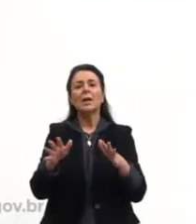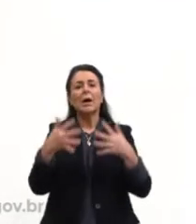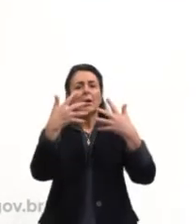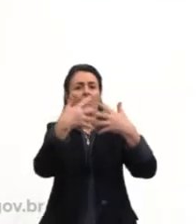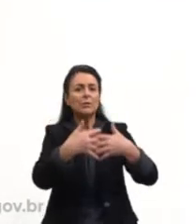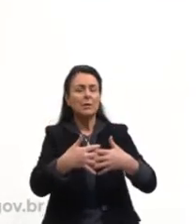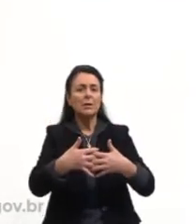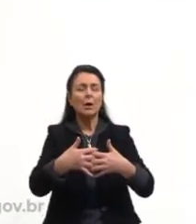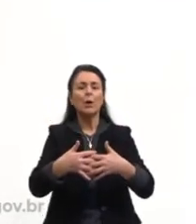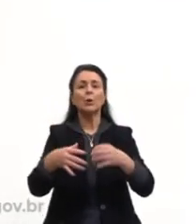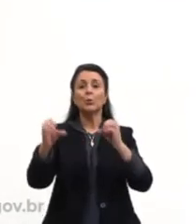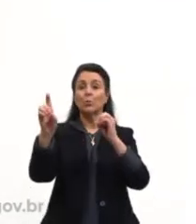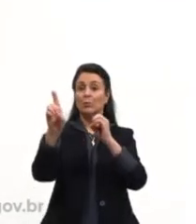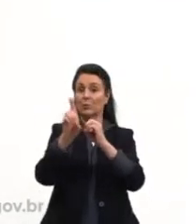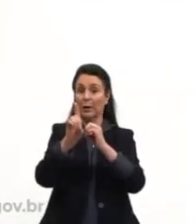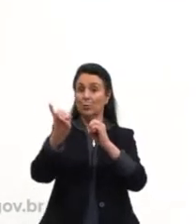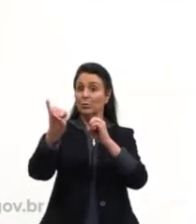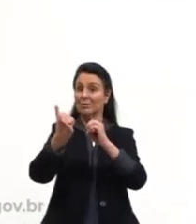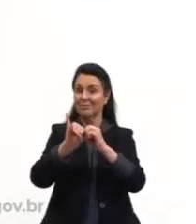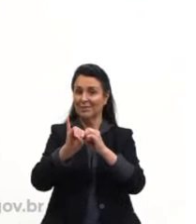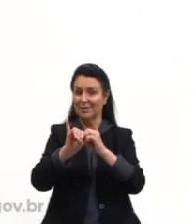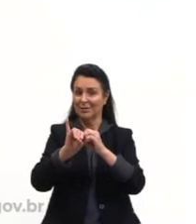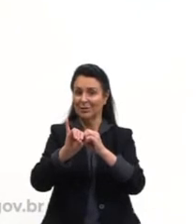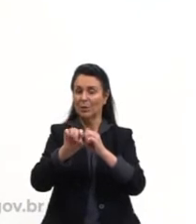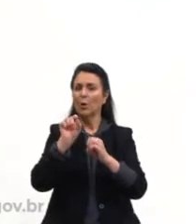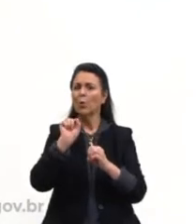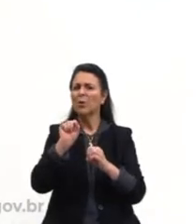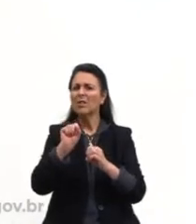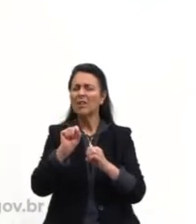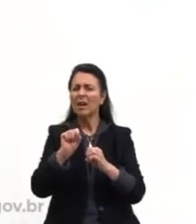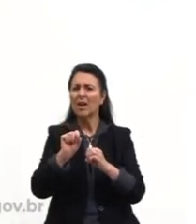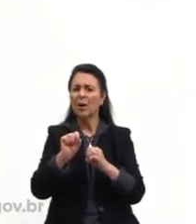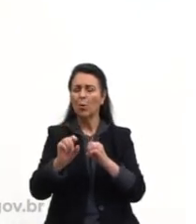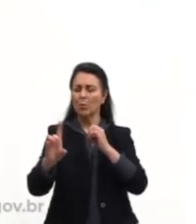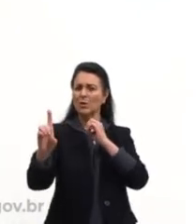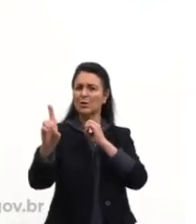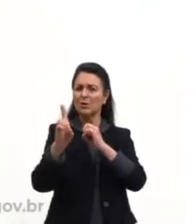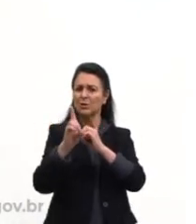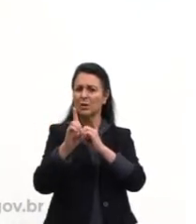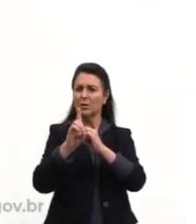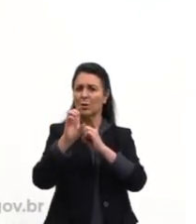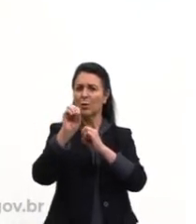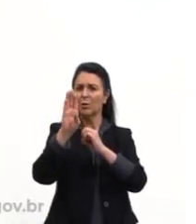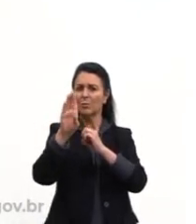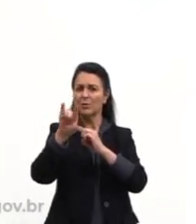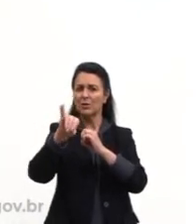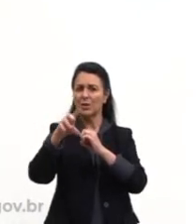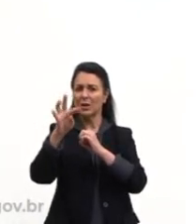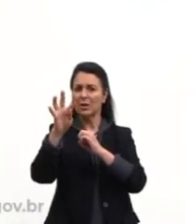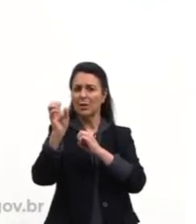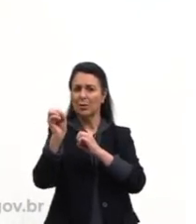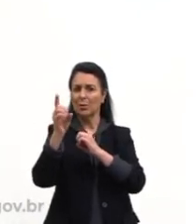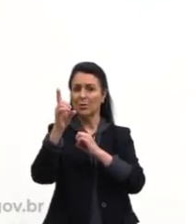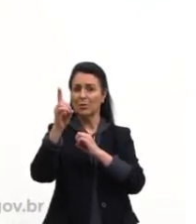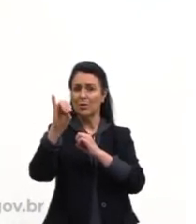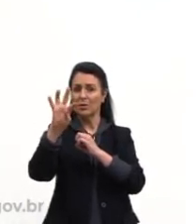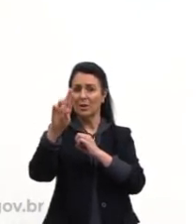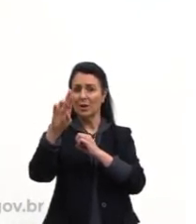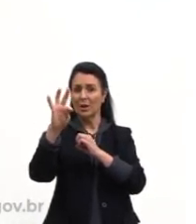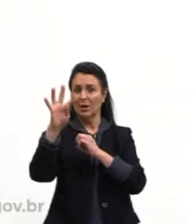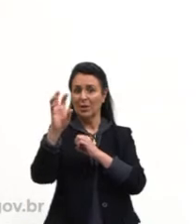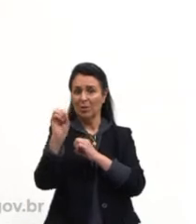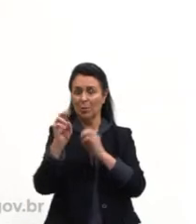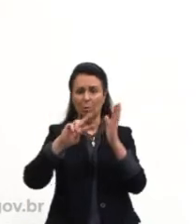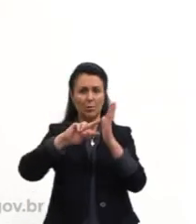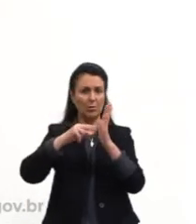objeto direto ou indireto. O que é objeto direto e objeto indireto? Objeto direto, por exemplo.